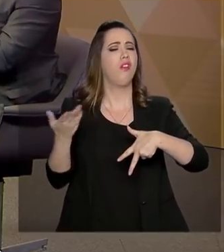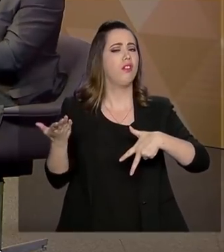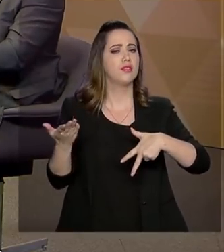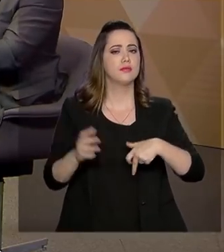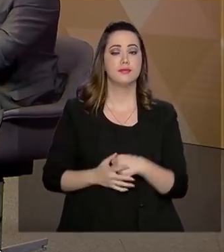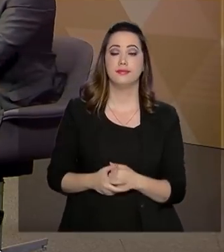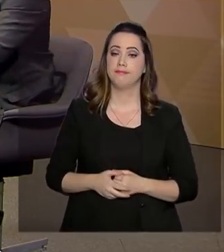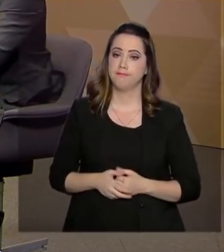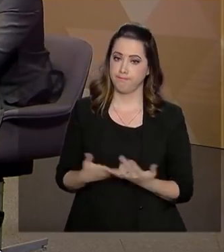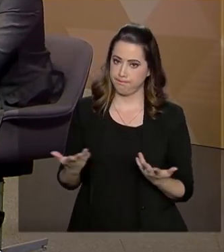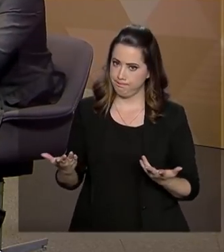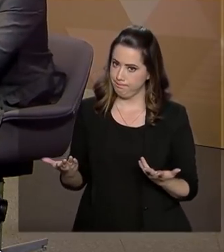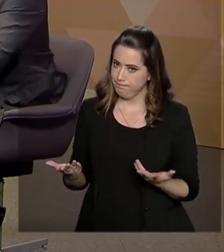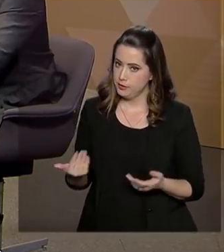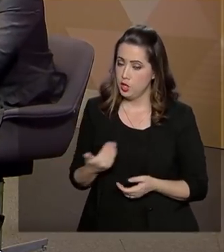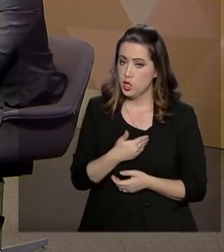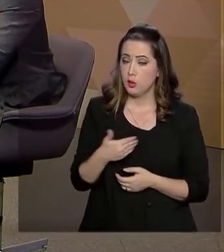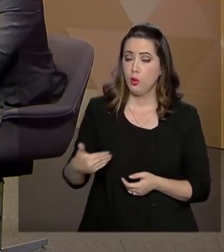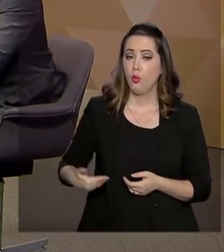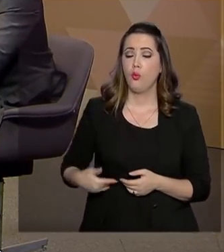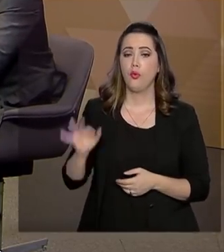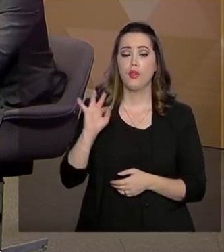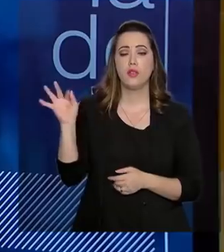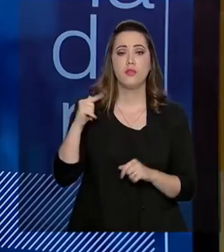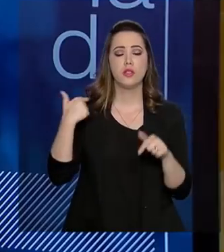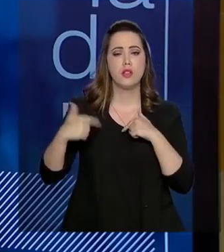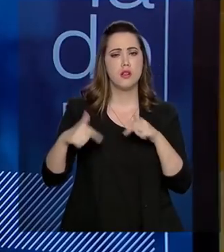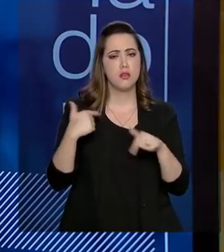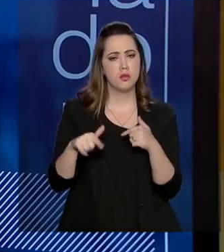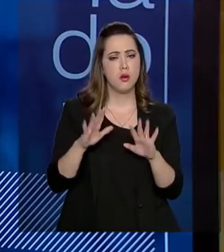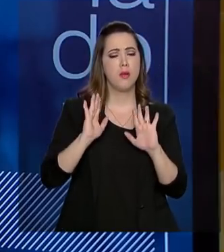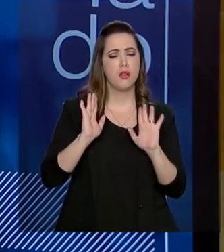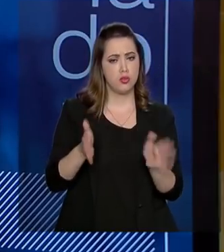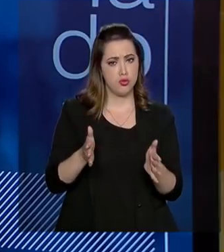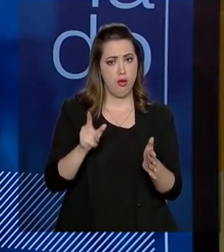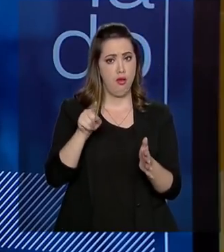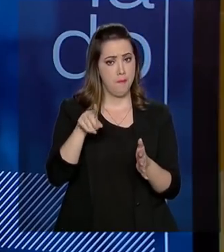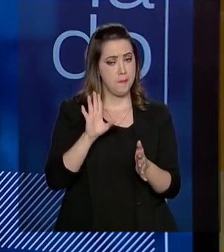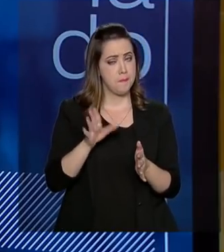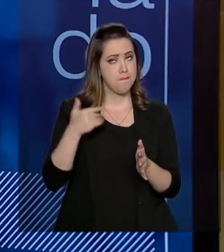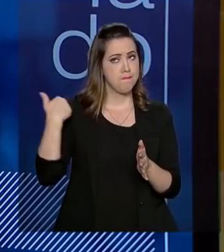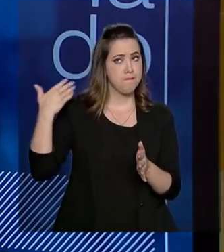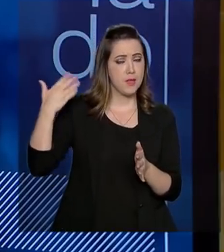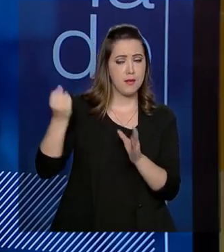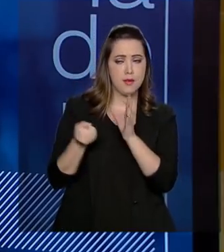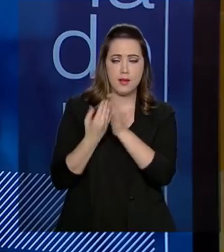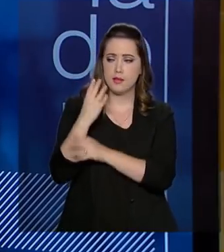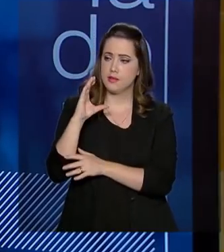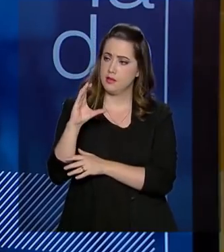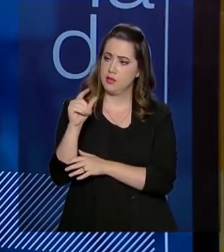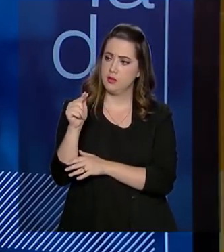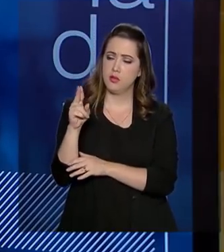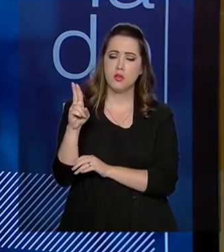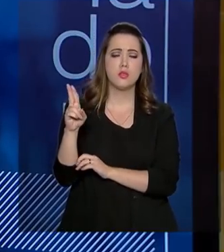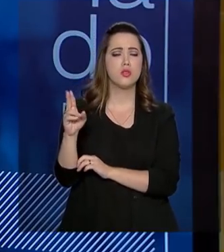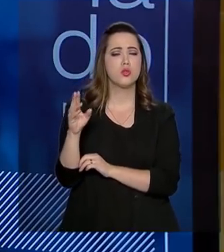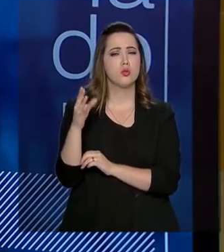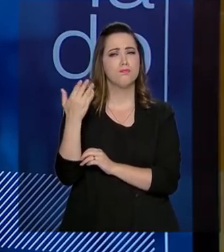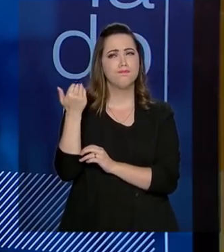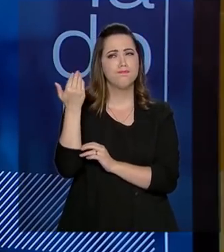Bem, o governo federal, ele vem atuando, nós já temos, desde a criação da CGU, de